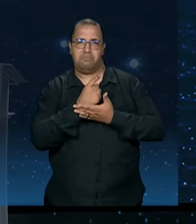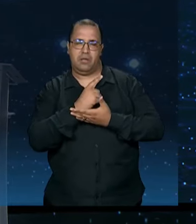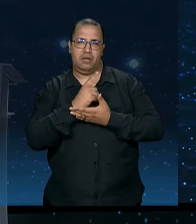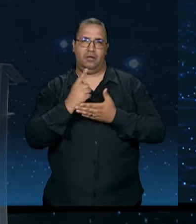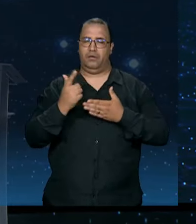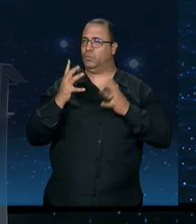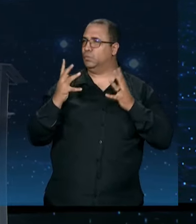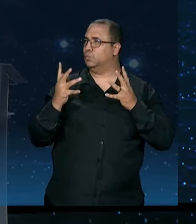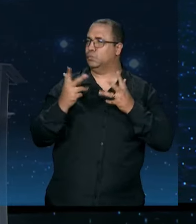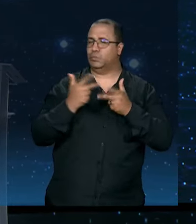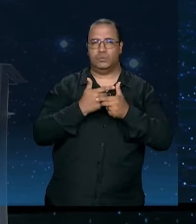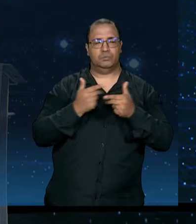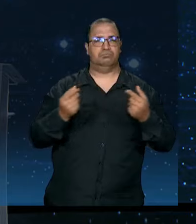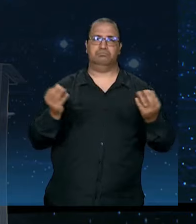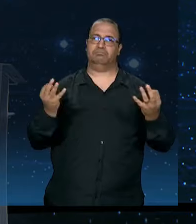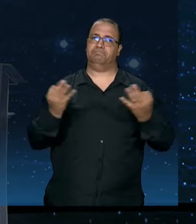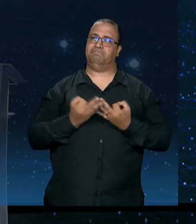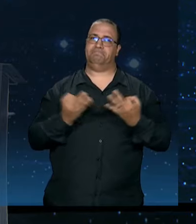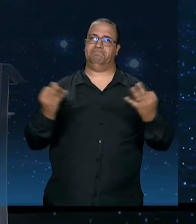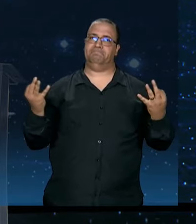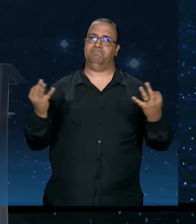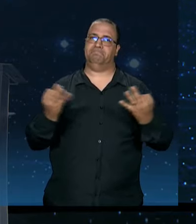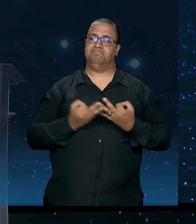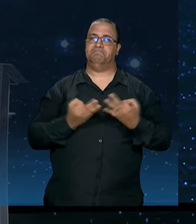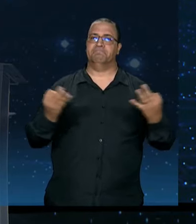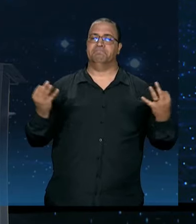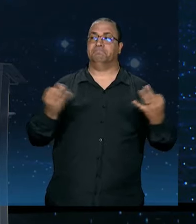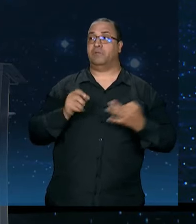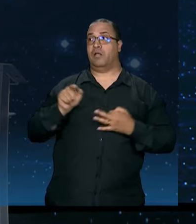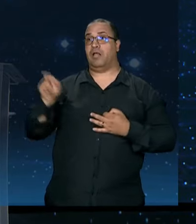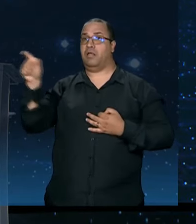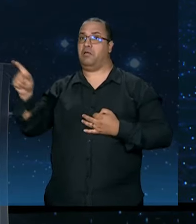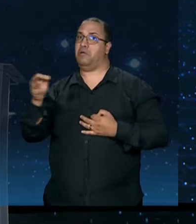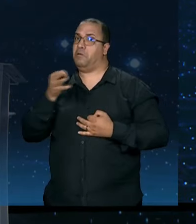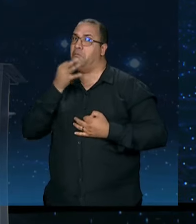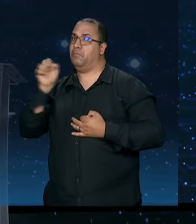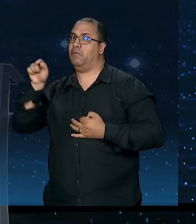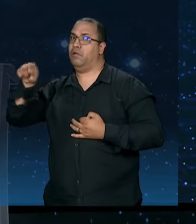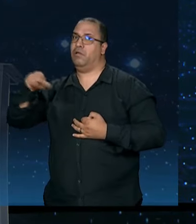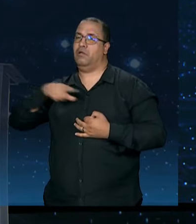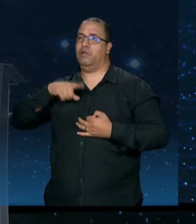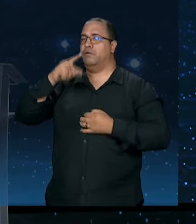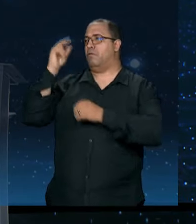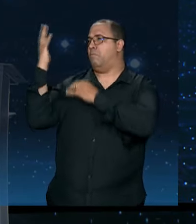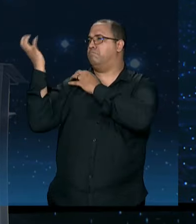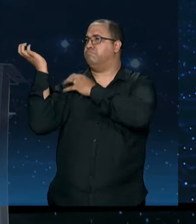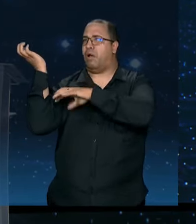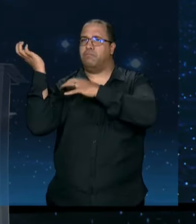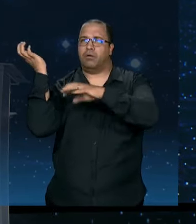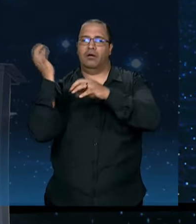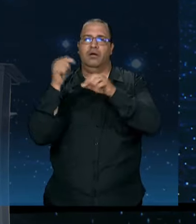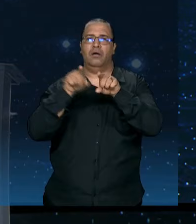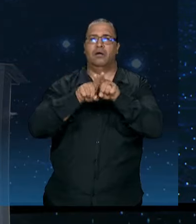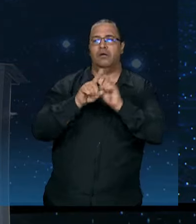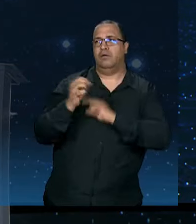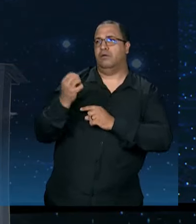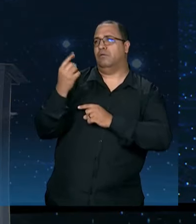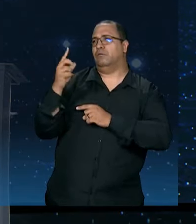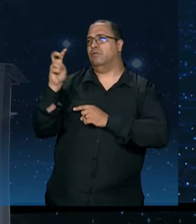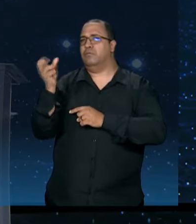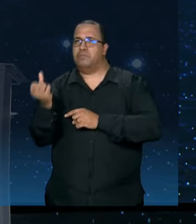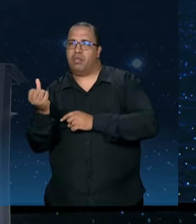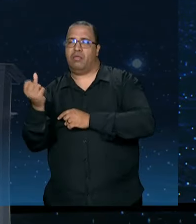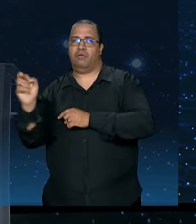para ele está tudo nas mil maravilhas, para ele a prefeitura está fazendo tudo certo na poda de árvore, você liga para um 5-6 e